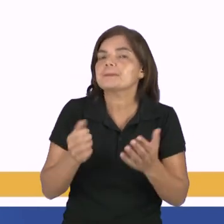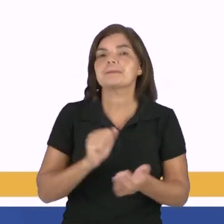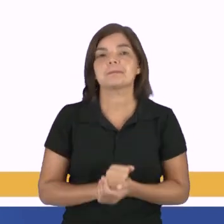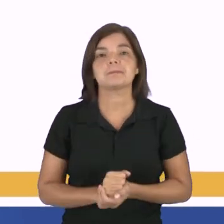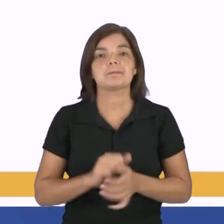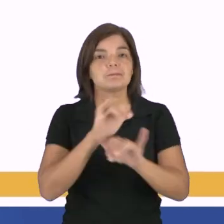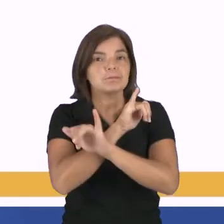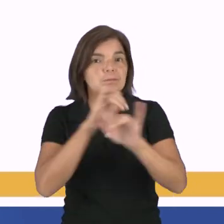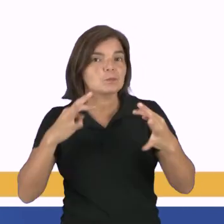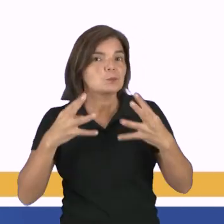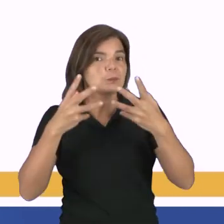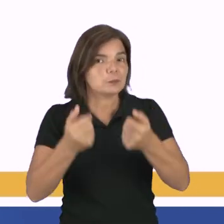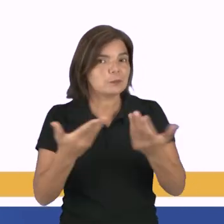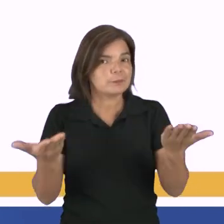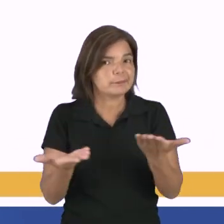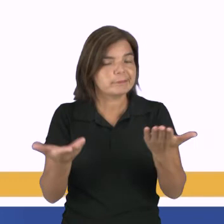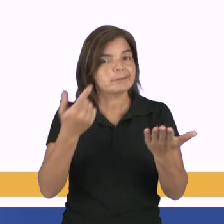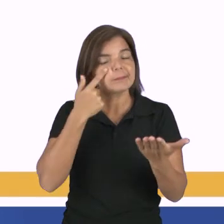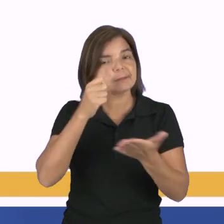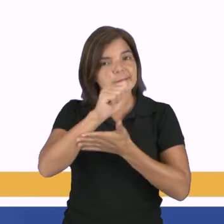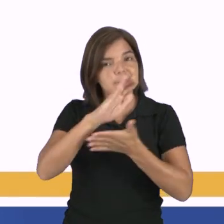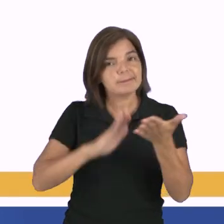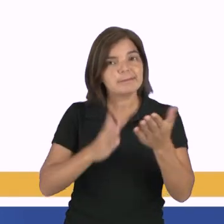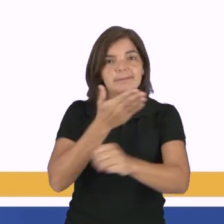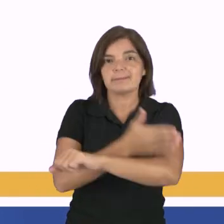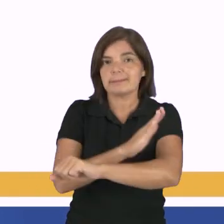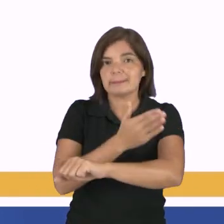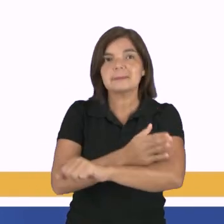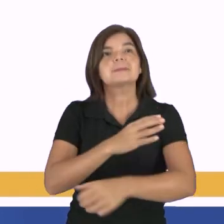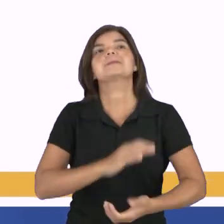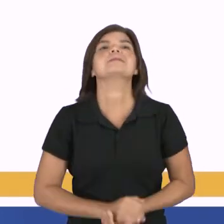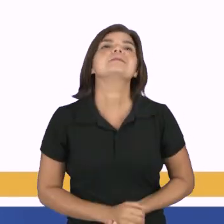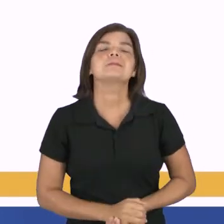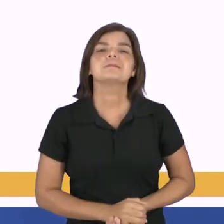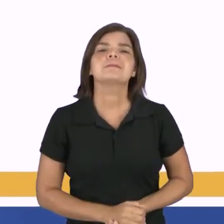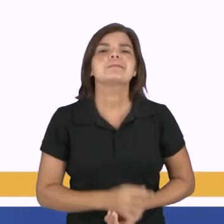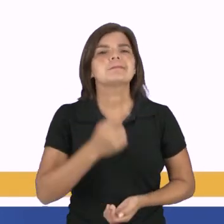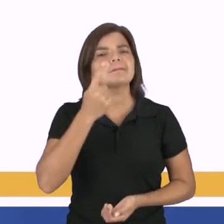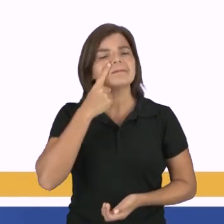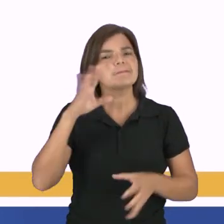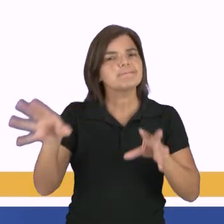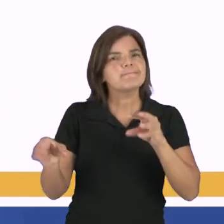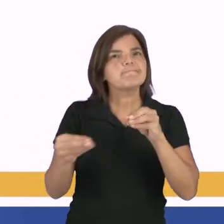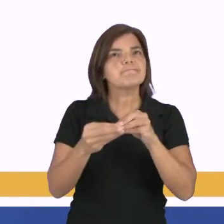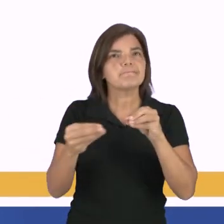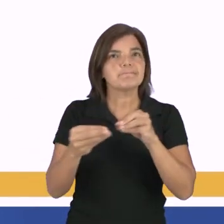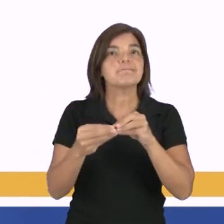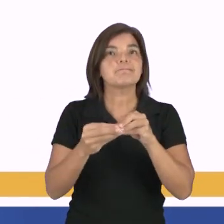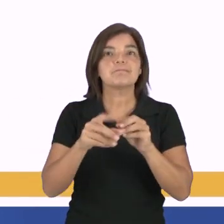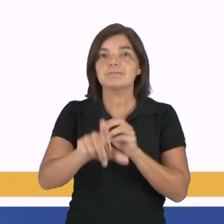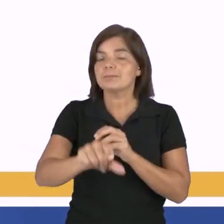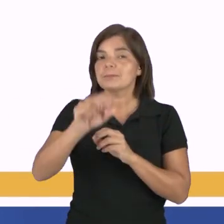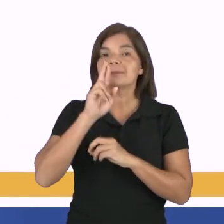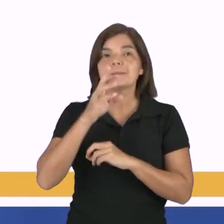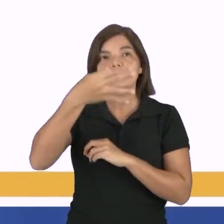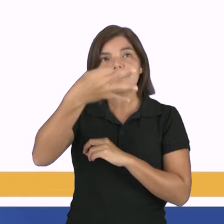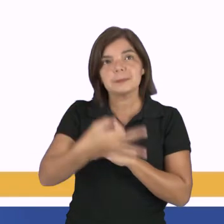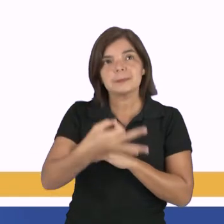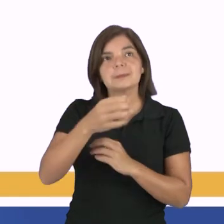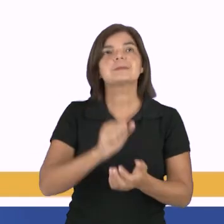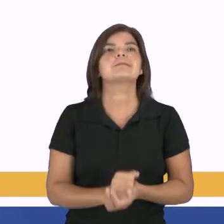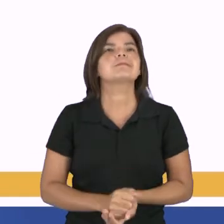partir dessas informações, vamos agora para o nosso exercitando. Preencha os espaços e marque a alternativa correta.